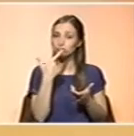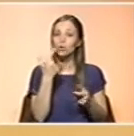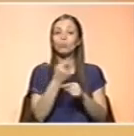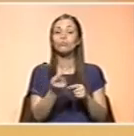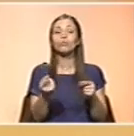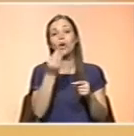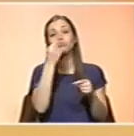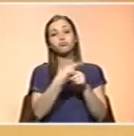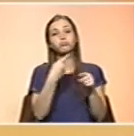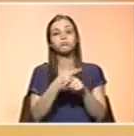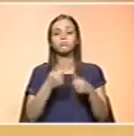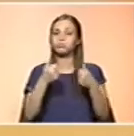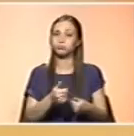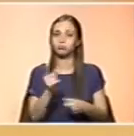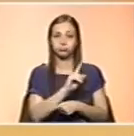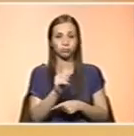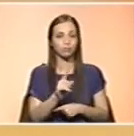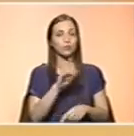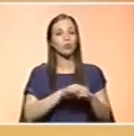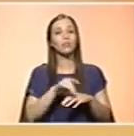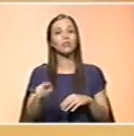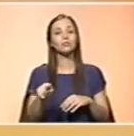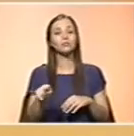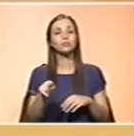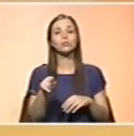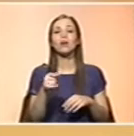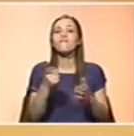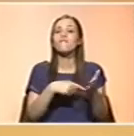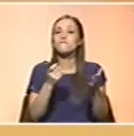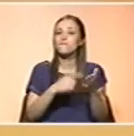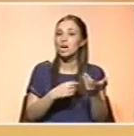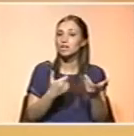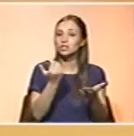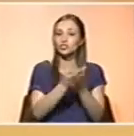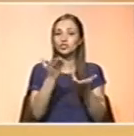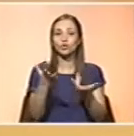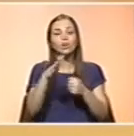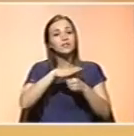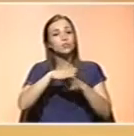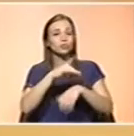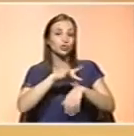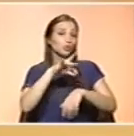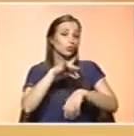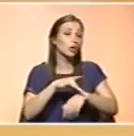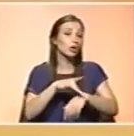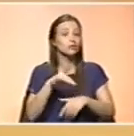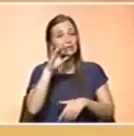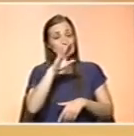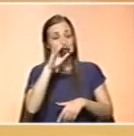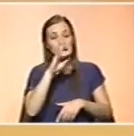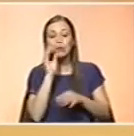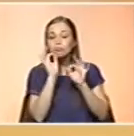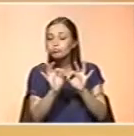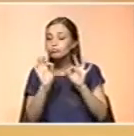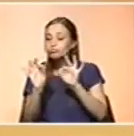global. Por isso é que nós não temos aqui carências multivitamínicas, a não ser no decurso de situações de patologia que condicionam a situação nutricional da criança.